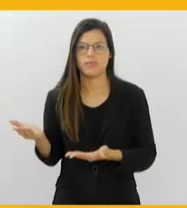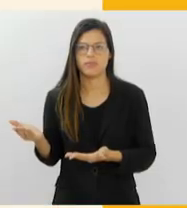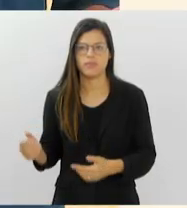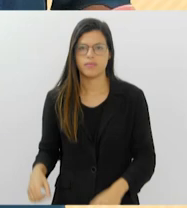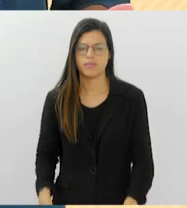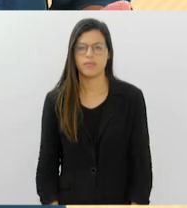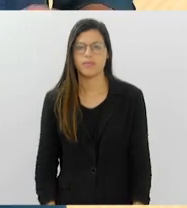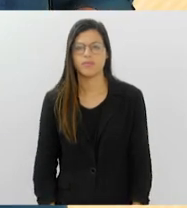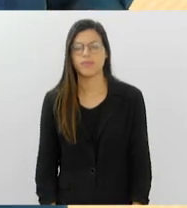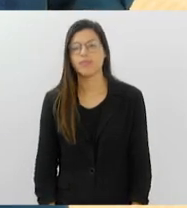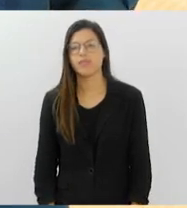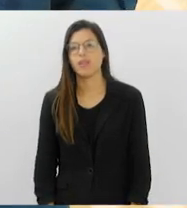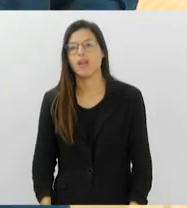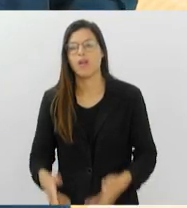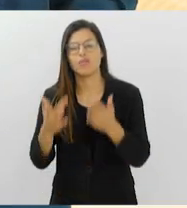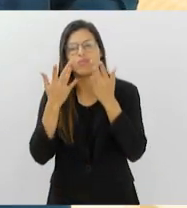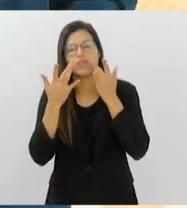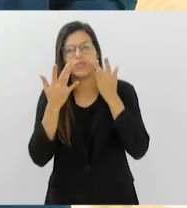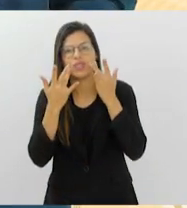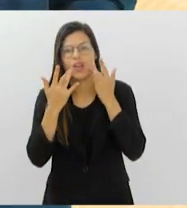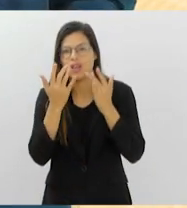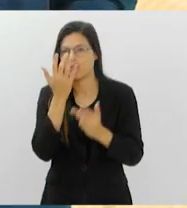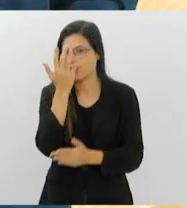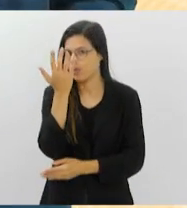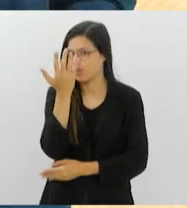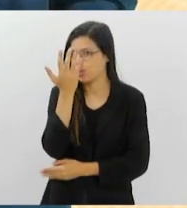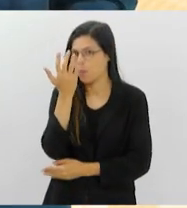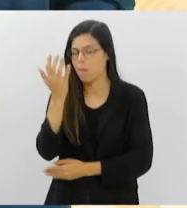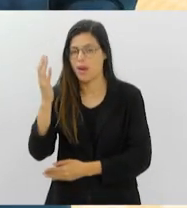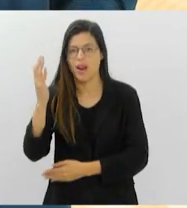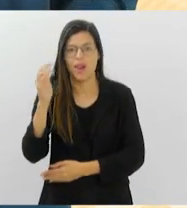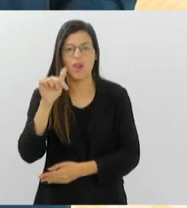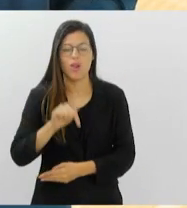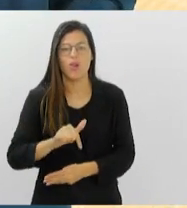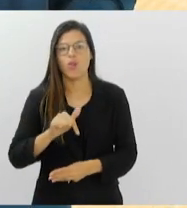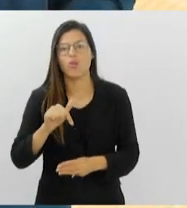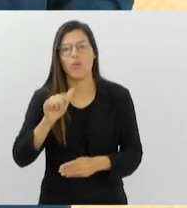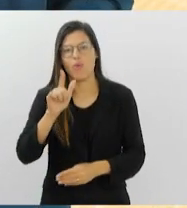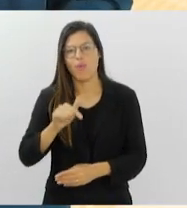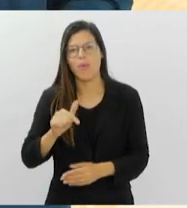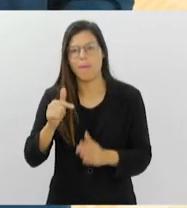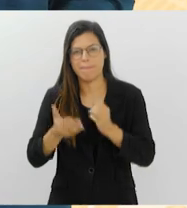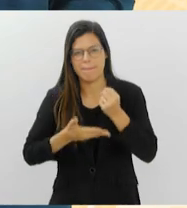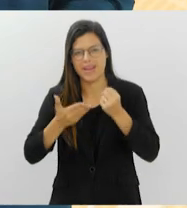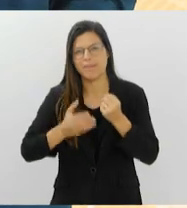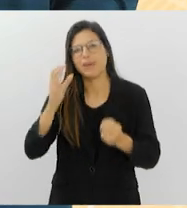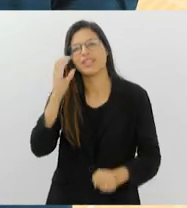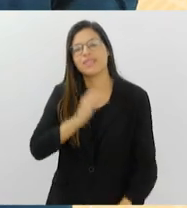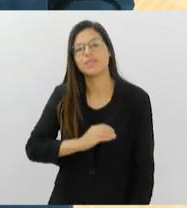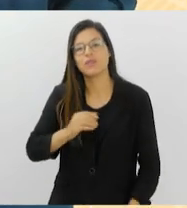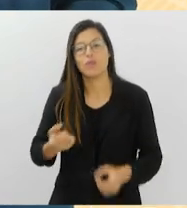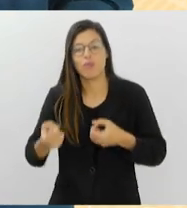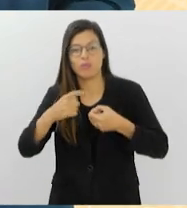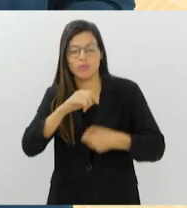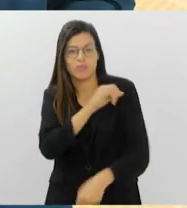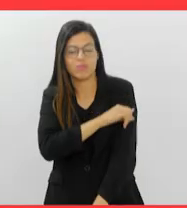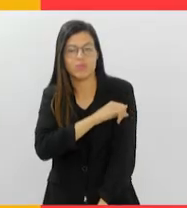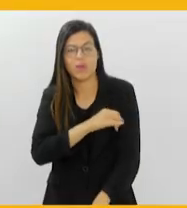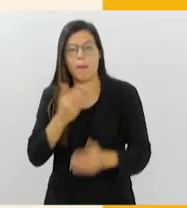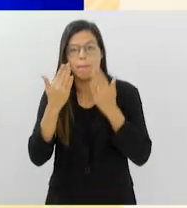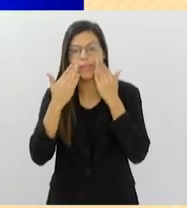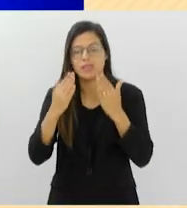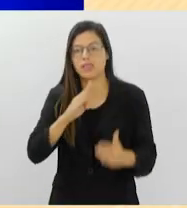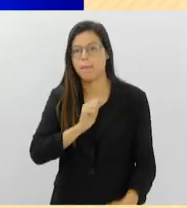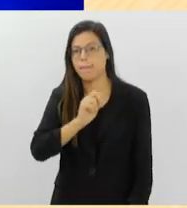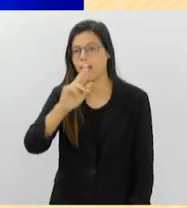O monólogo Espelho, baseado no conto homônimo de Machado de Assis, retorna ao Rio com apresentações na Barra da Tijuca. Em